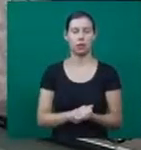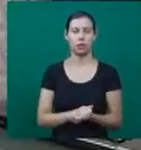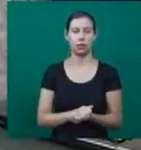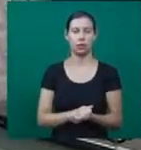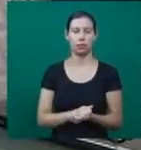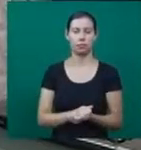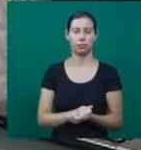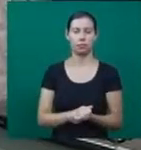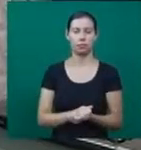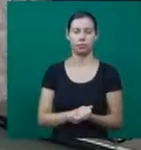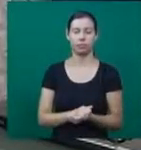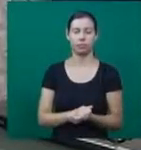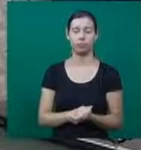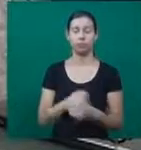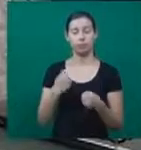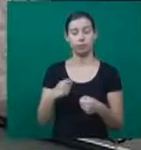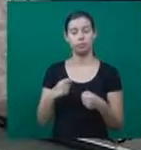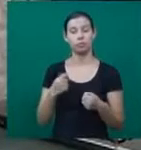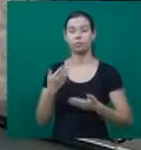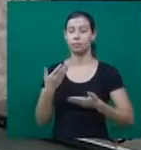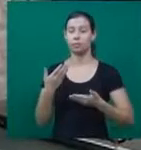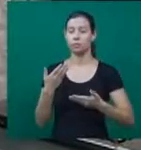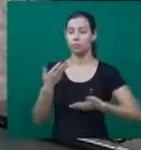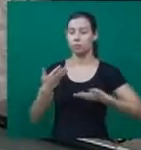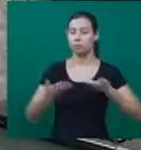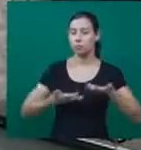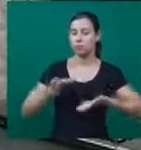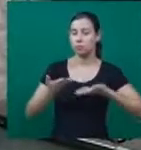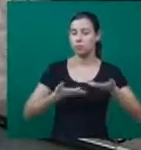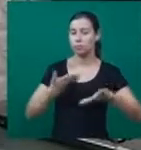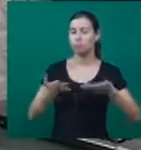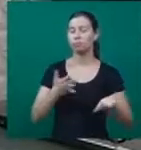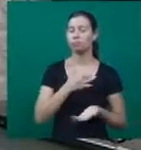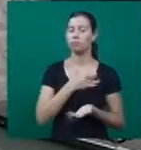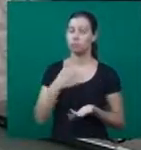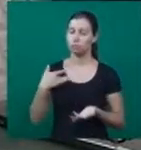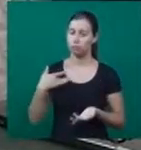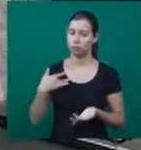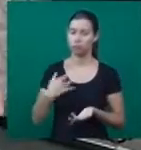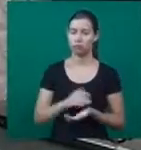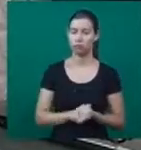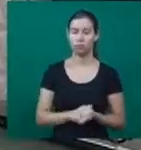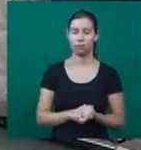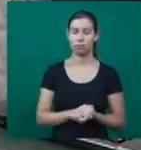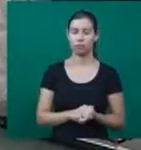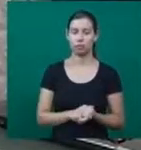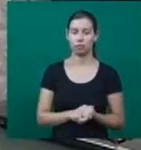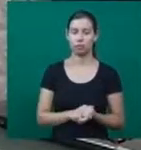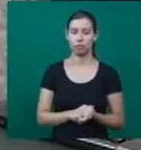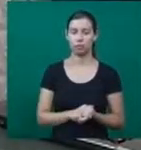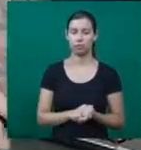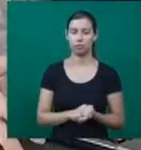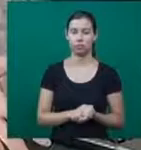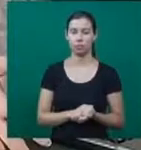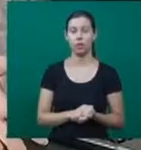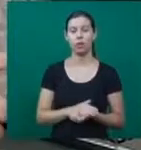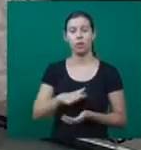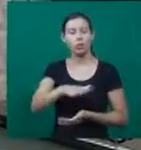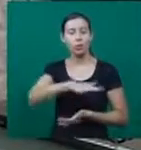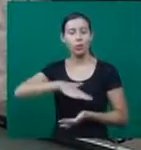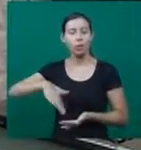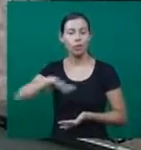um cuidado com a saúde mesmo e tendo um ambiente